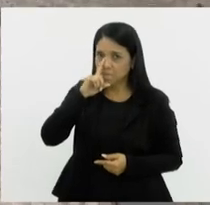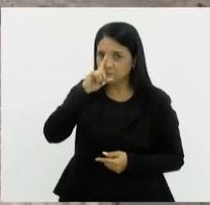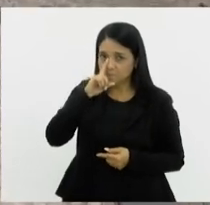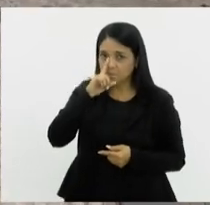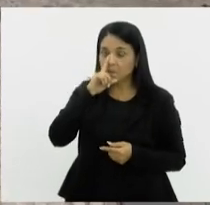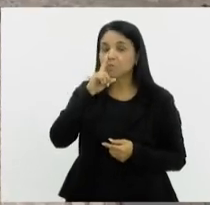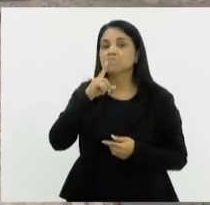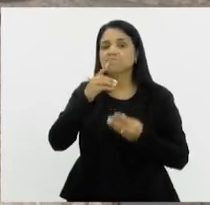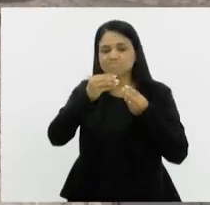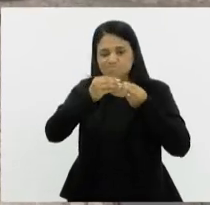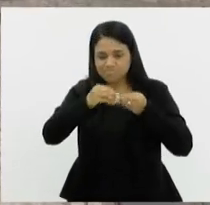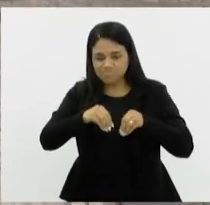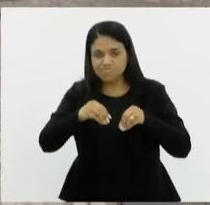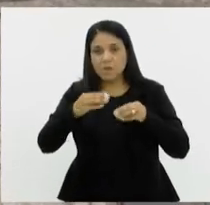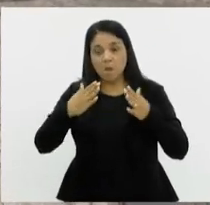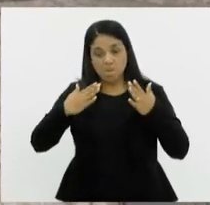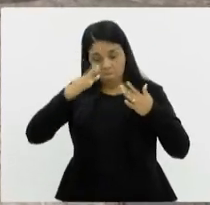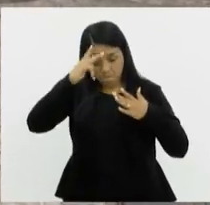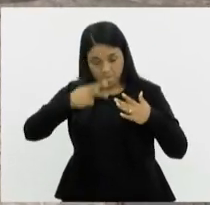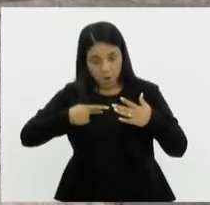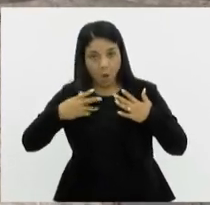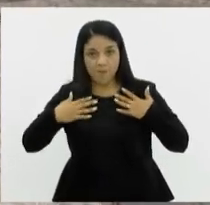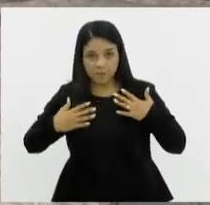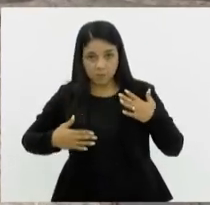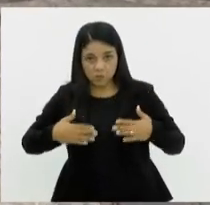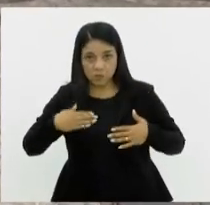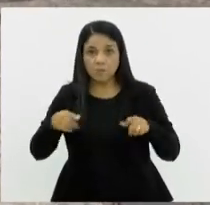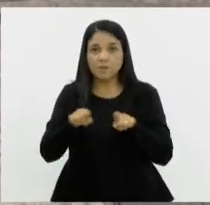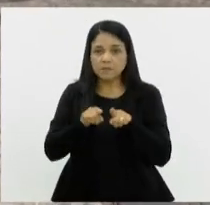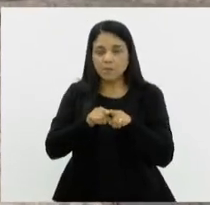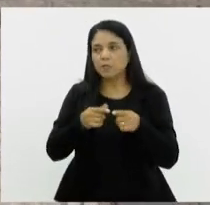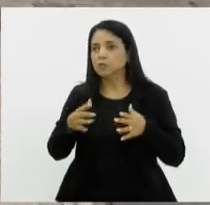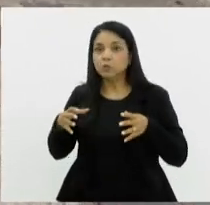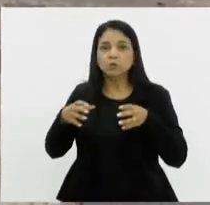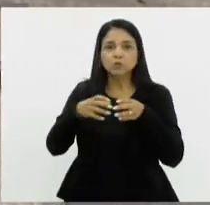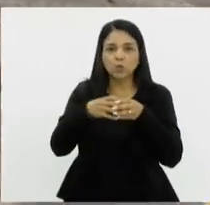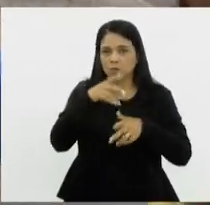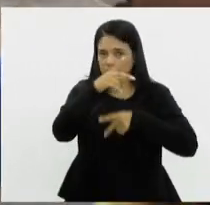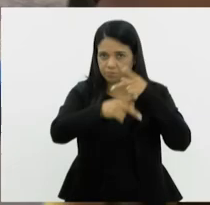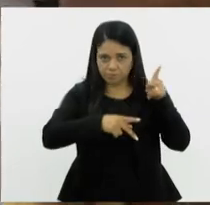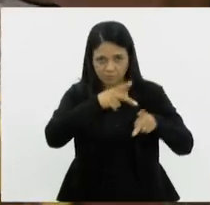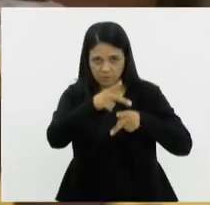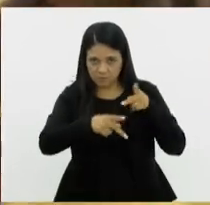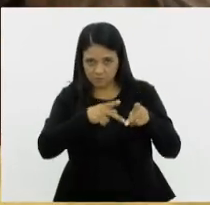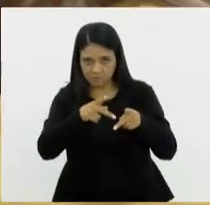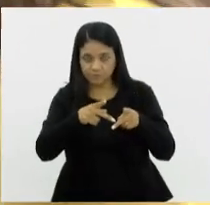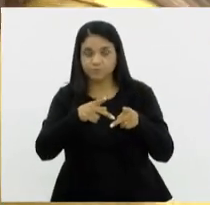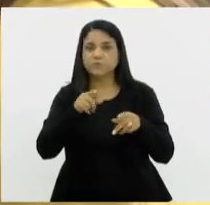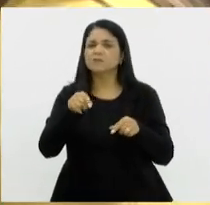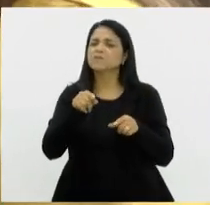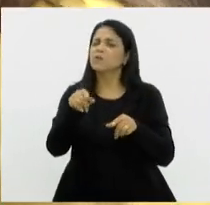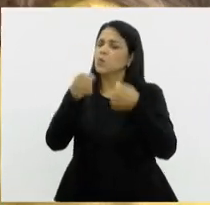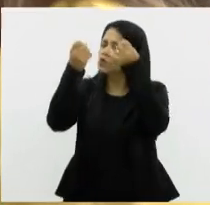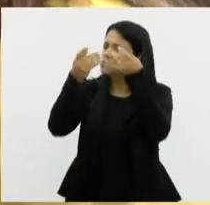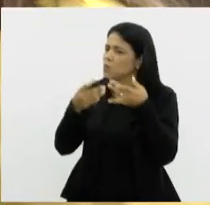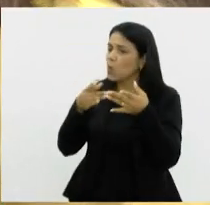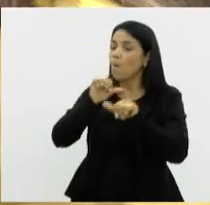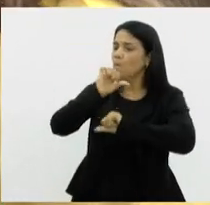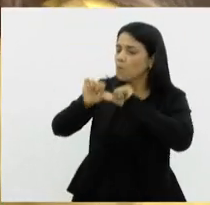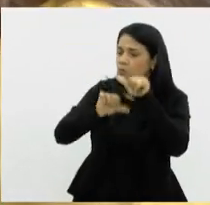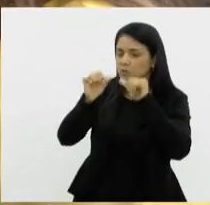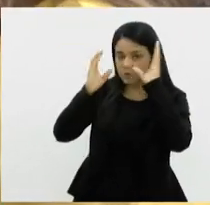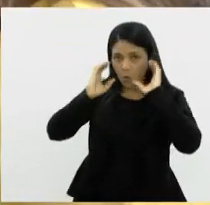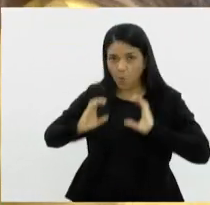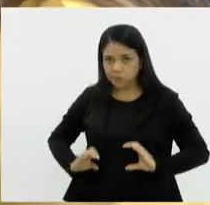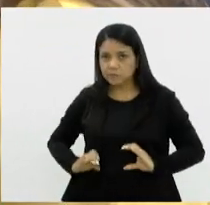lesões, não só para a própria pessoa, mas para todo o entorno, toda a coletividade. Você falou de mudança de comportamento, foi percebida também